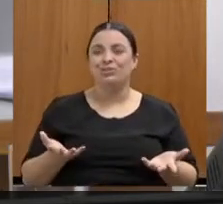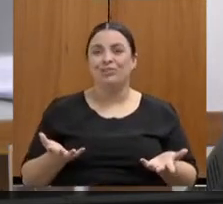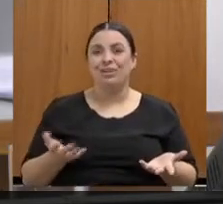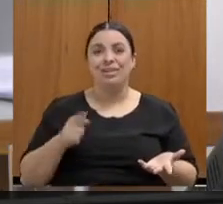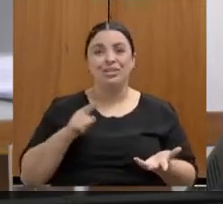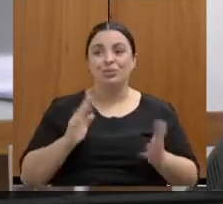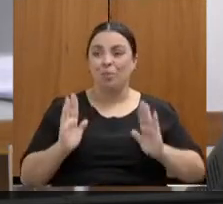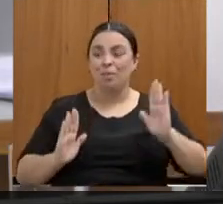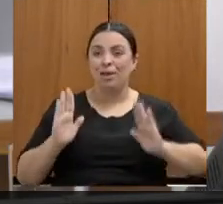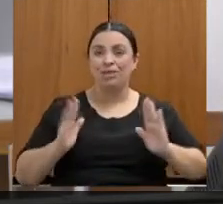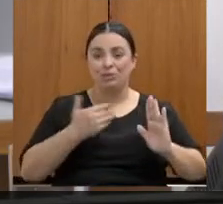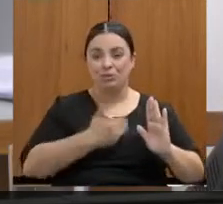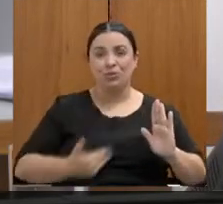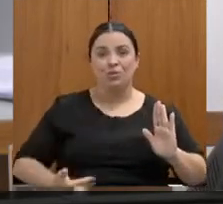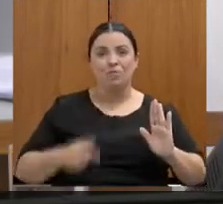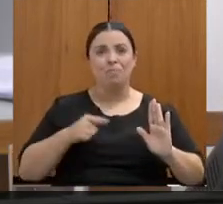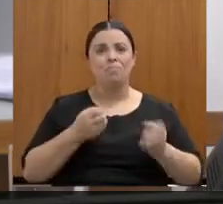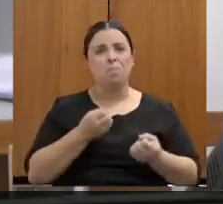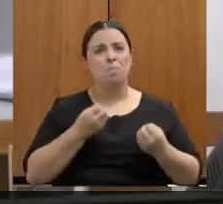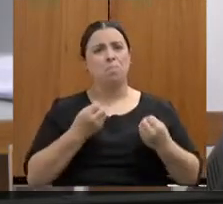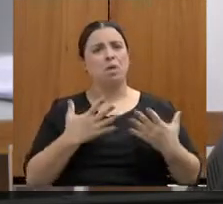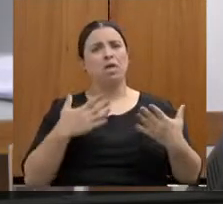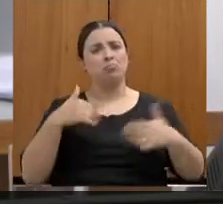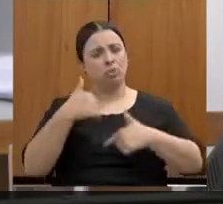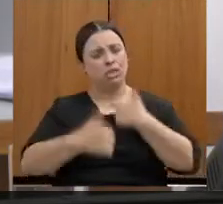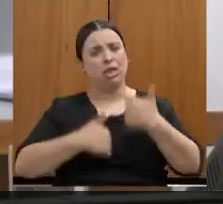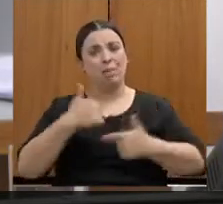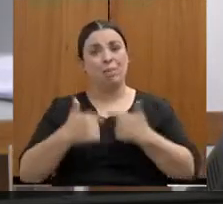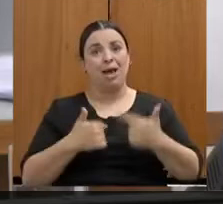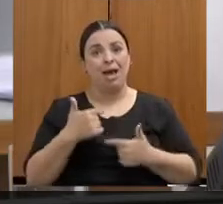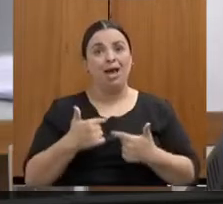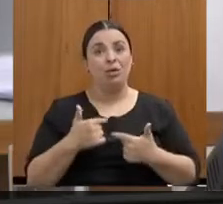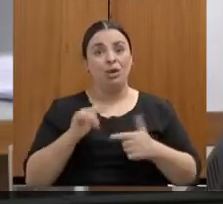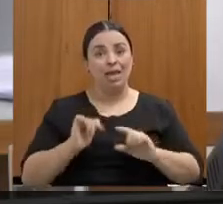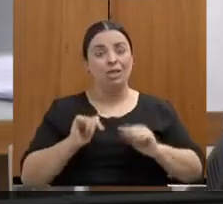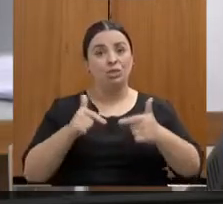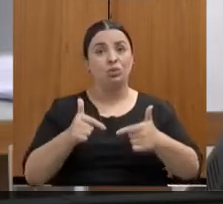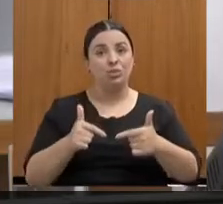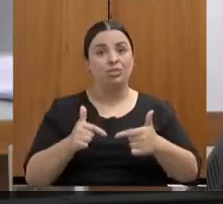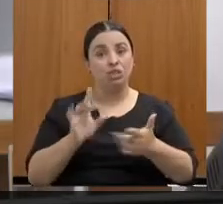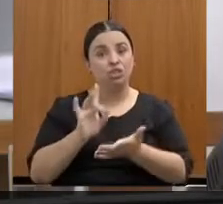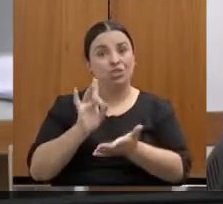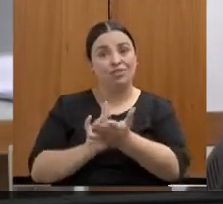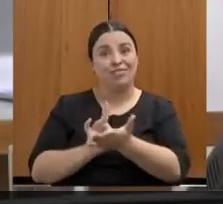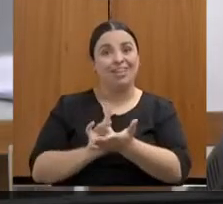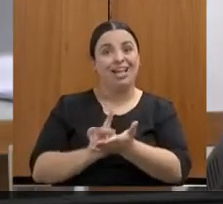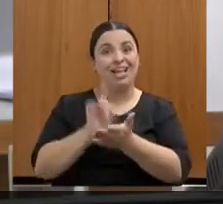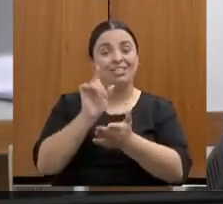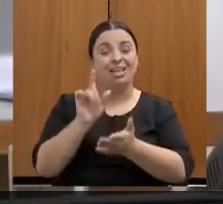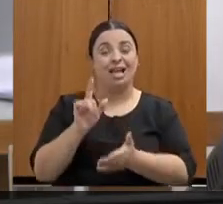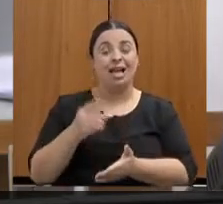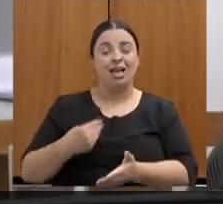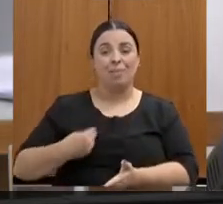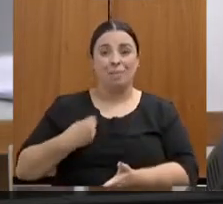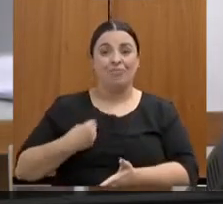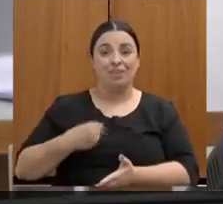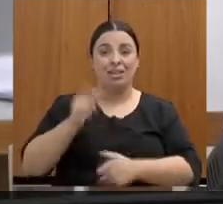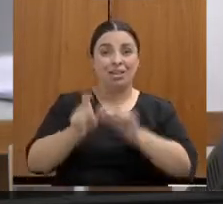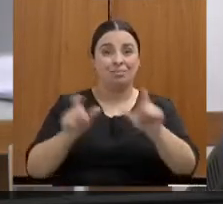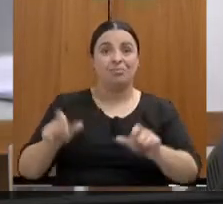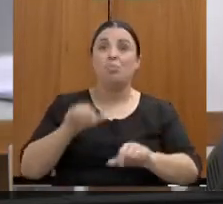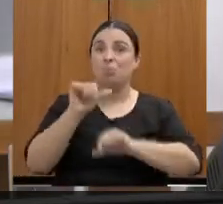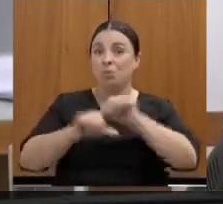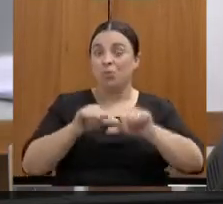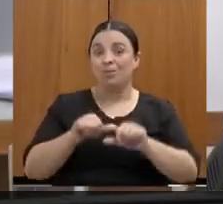em situações que efetivamente mudam a vida das pessoas. Isso é tão importante porque